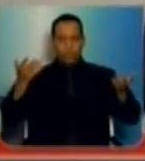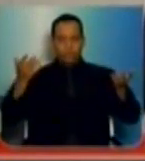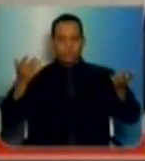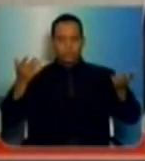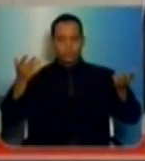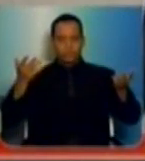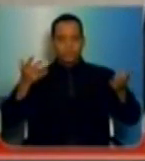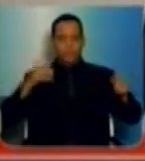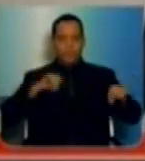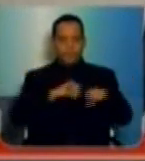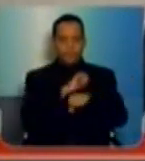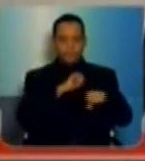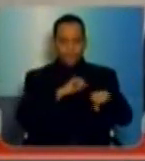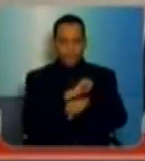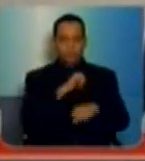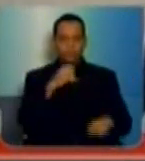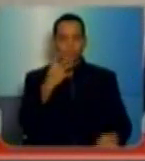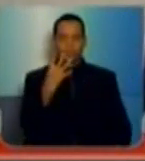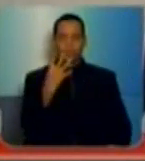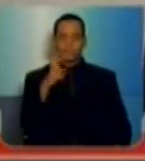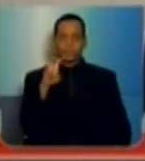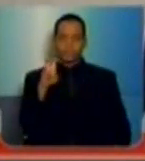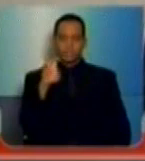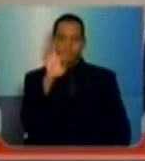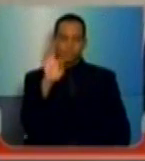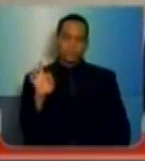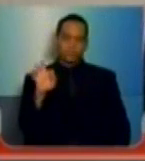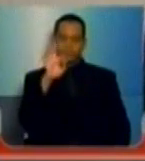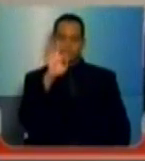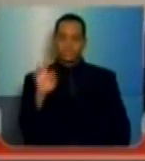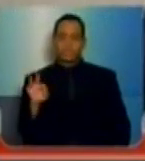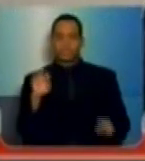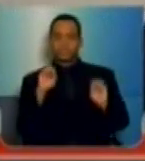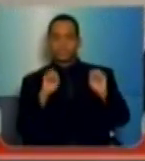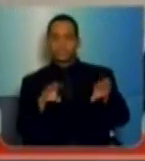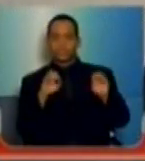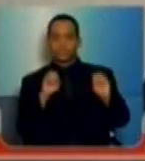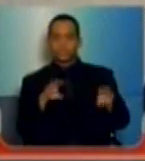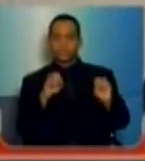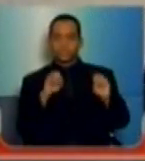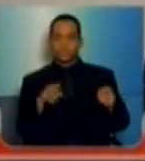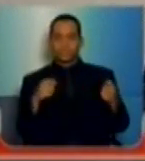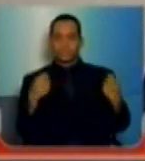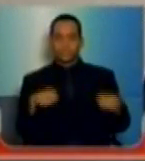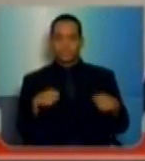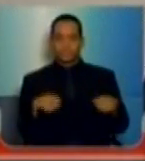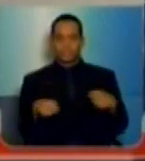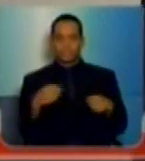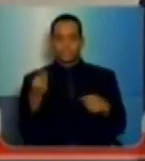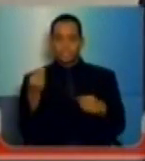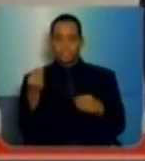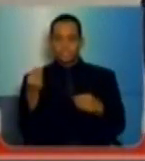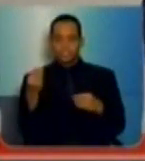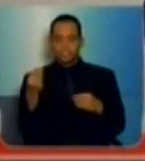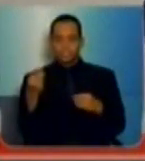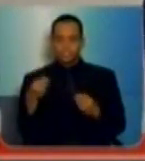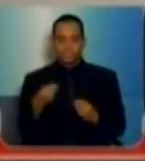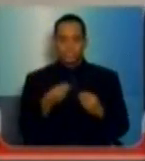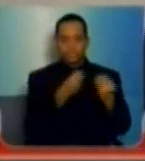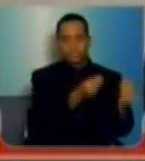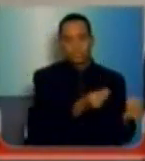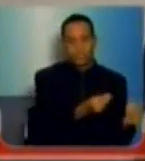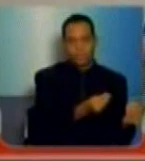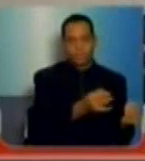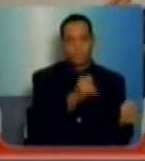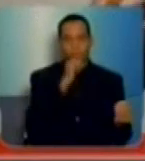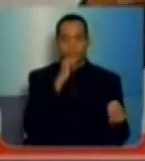por ausências, 45% dos servidores da educação terão de devolver dinheiro, ou seja, o governo